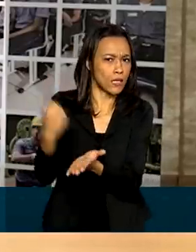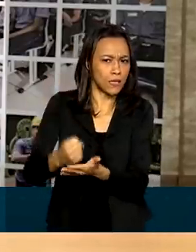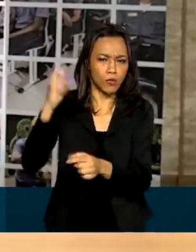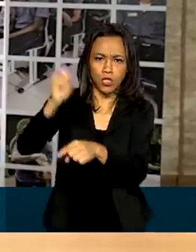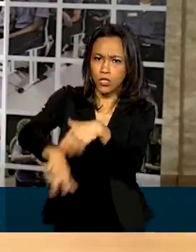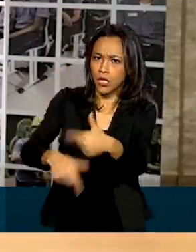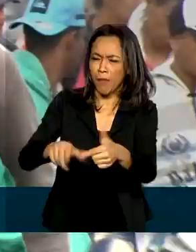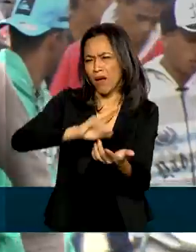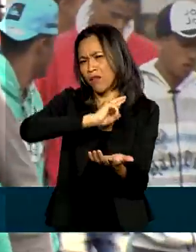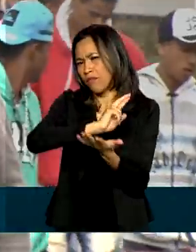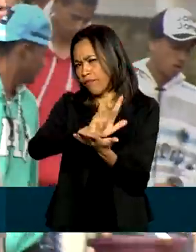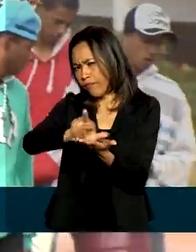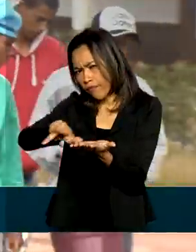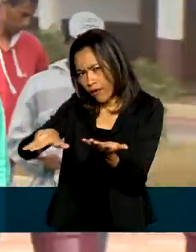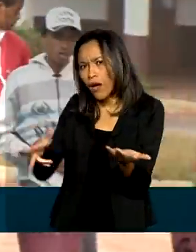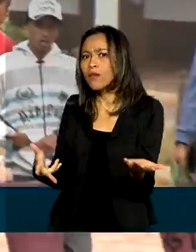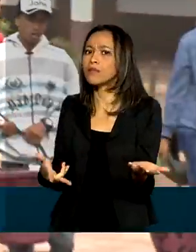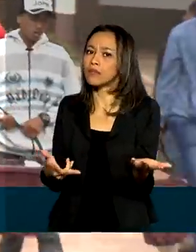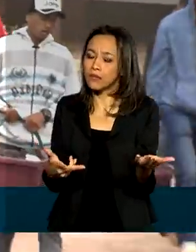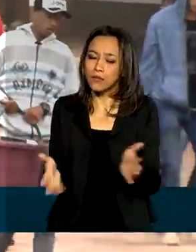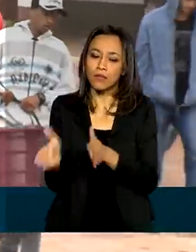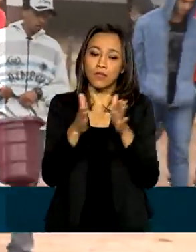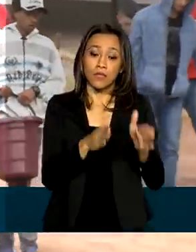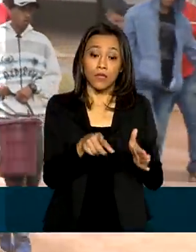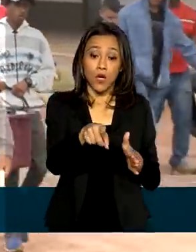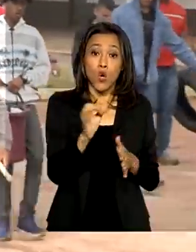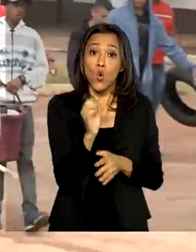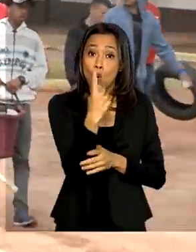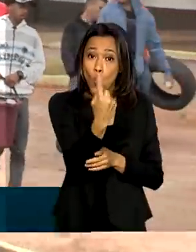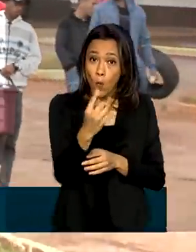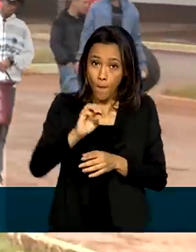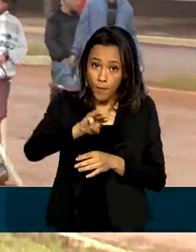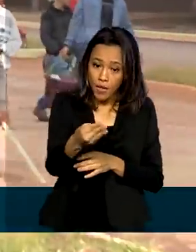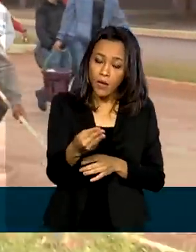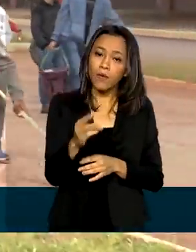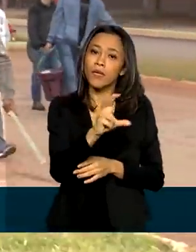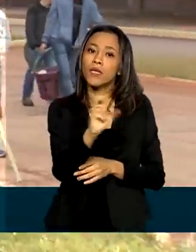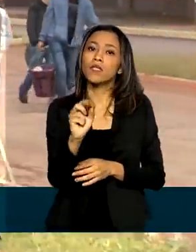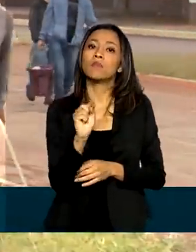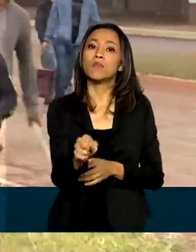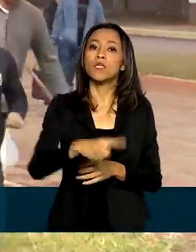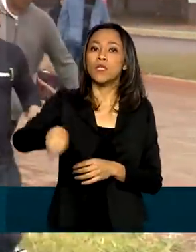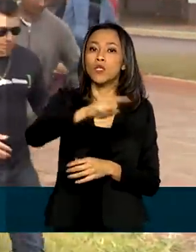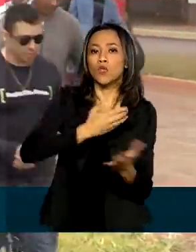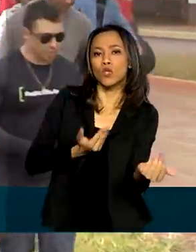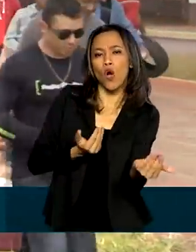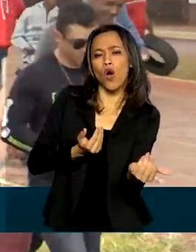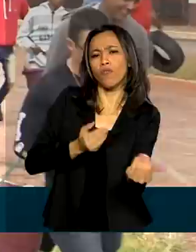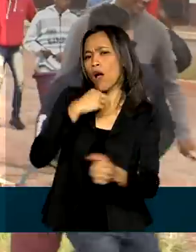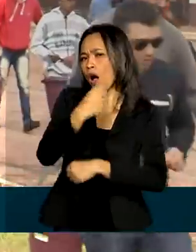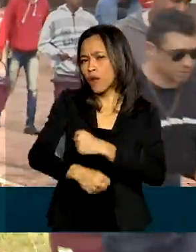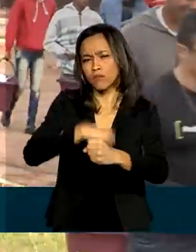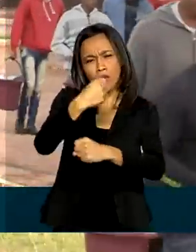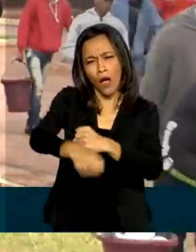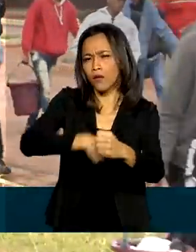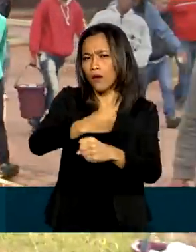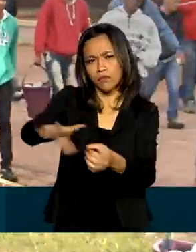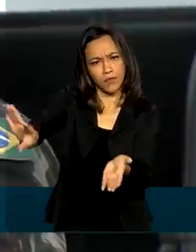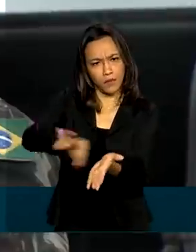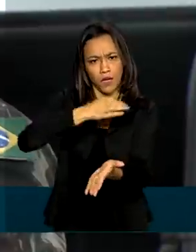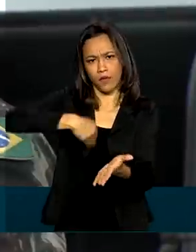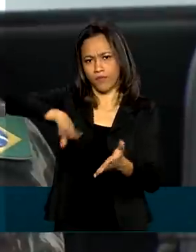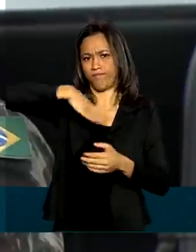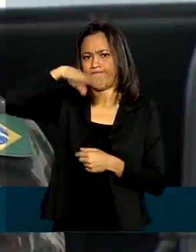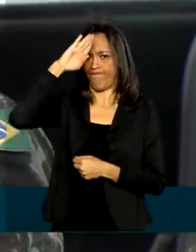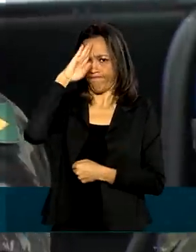estadual, municipal e outros mais. Hoje, pelo menos um milhão e meio de jovens se alistam anualmente nas Forças Armadas.